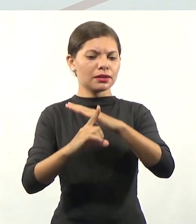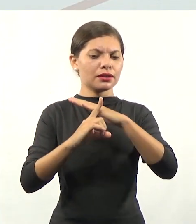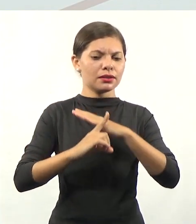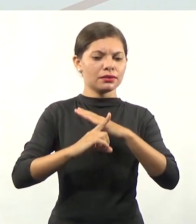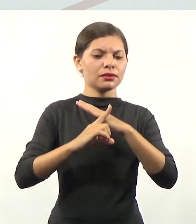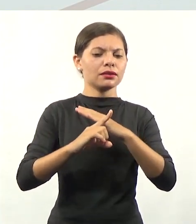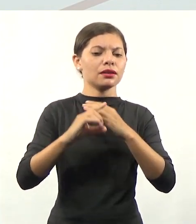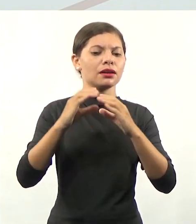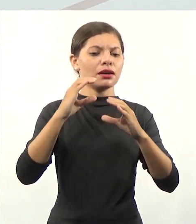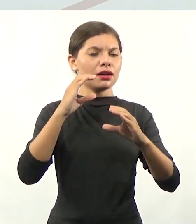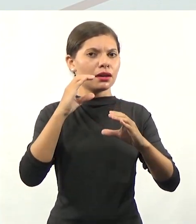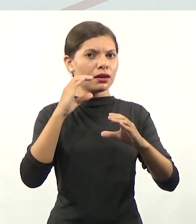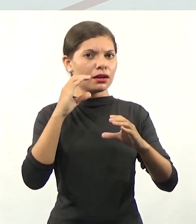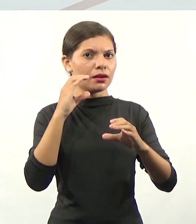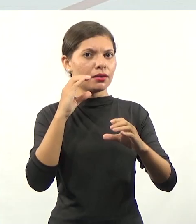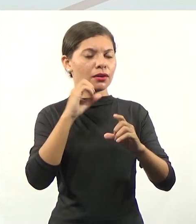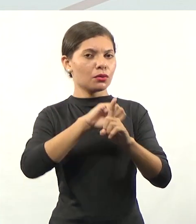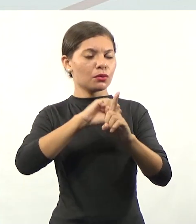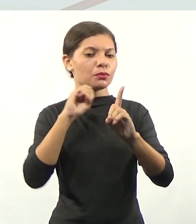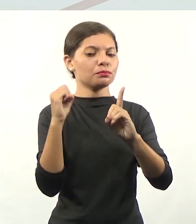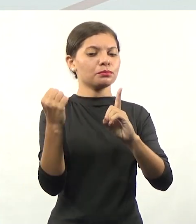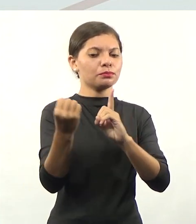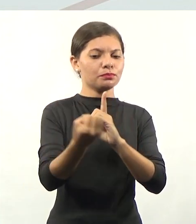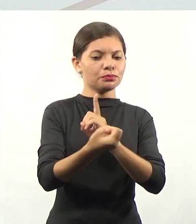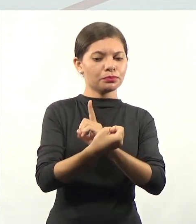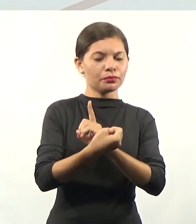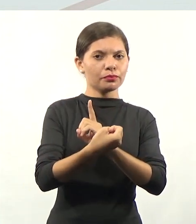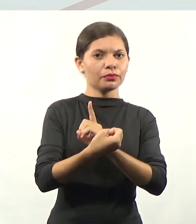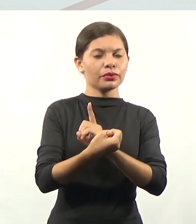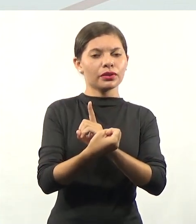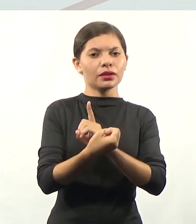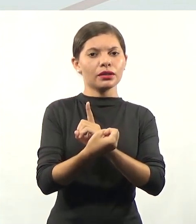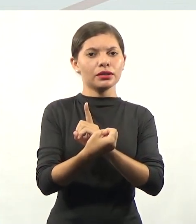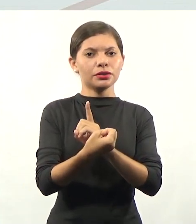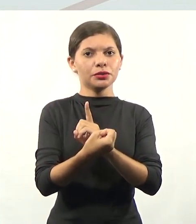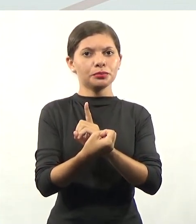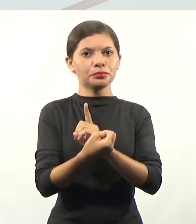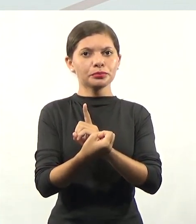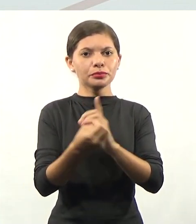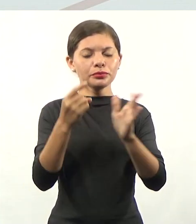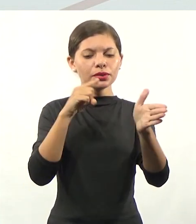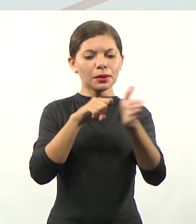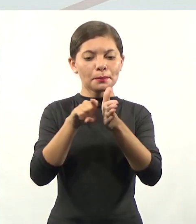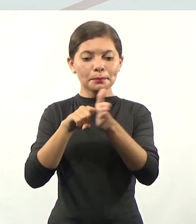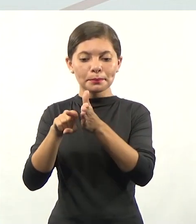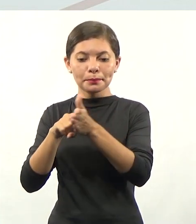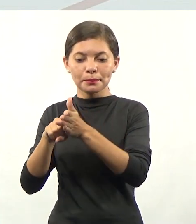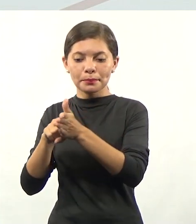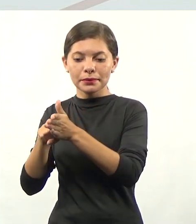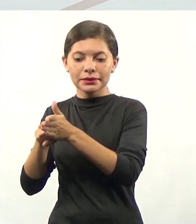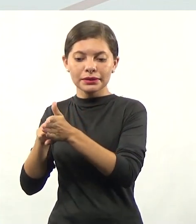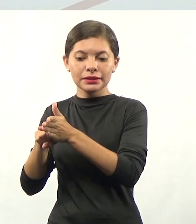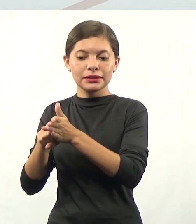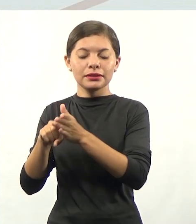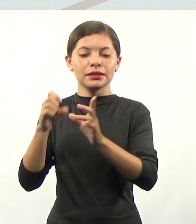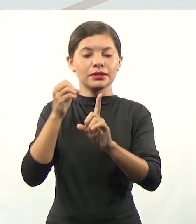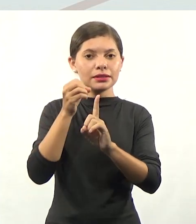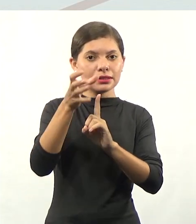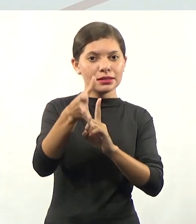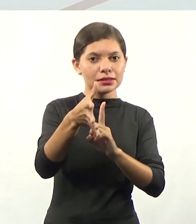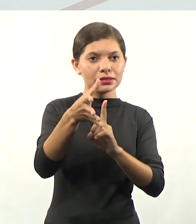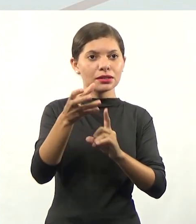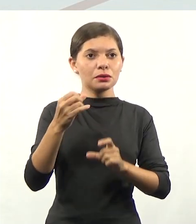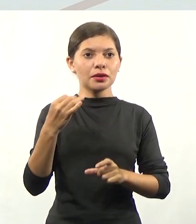tente corrigir as mazelas sociais por meio da pesquisa e da extensão, a quantidade de